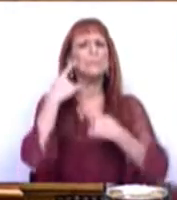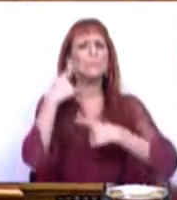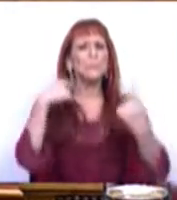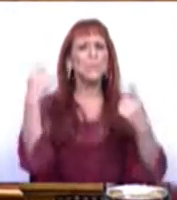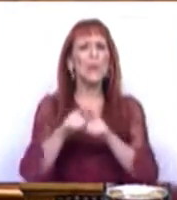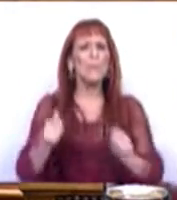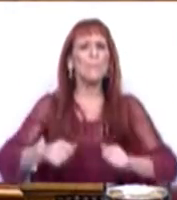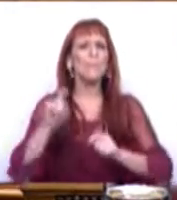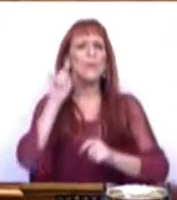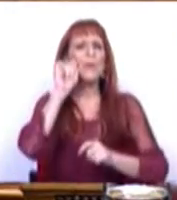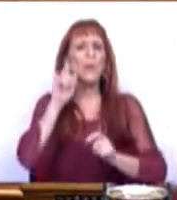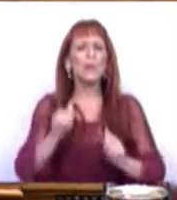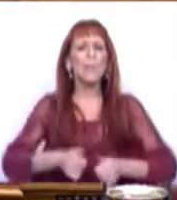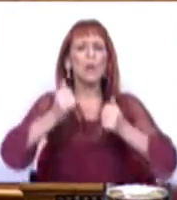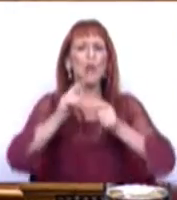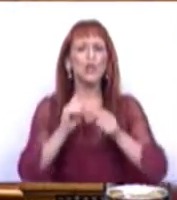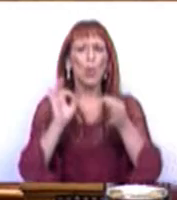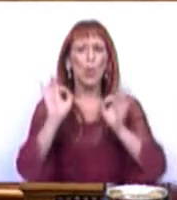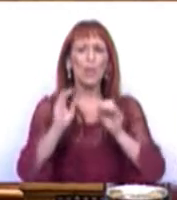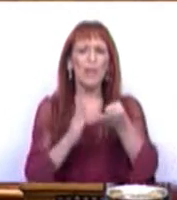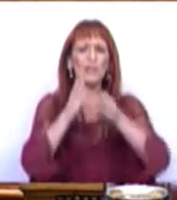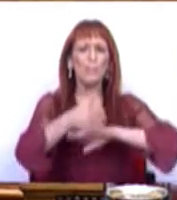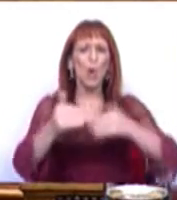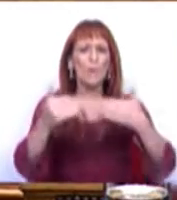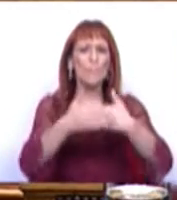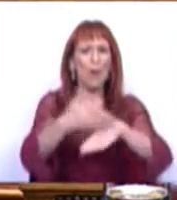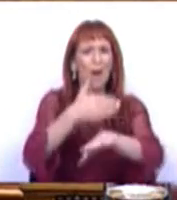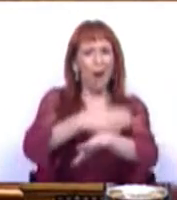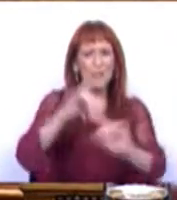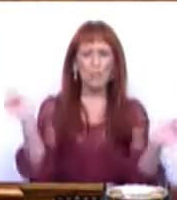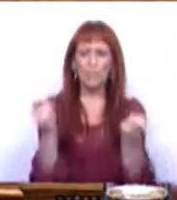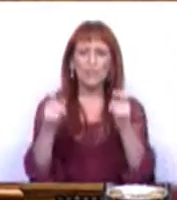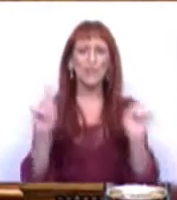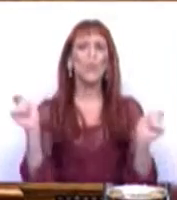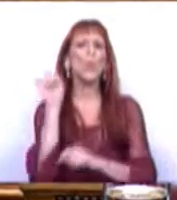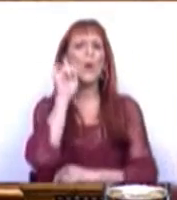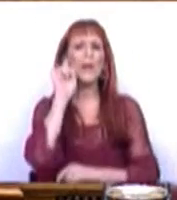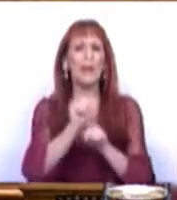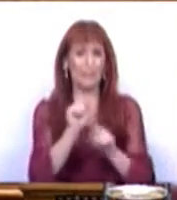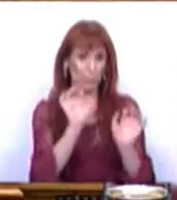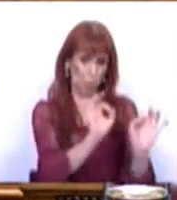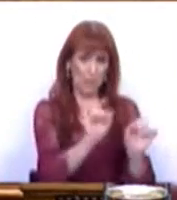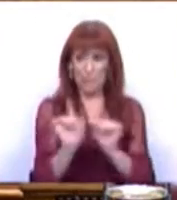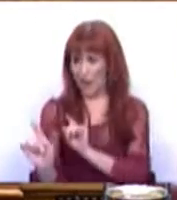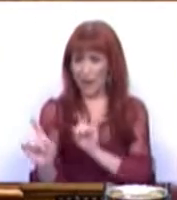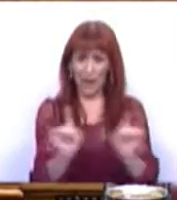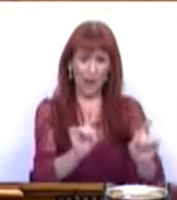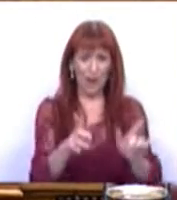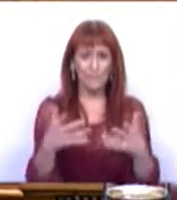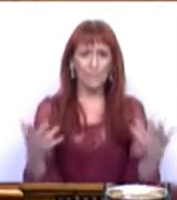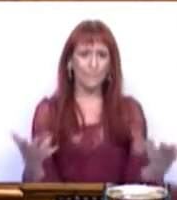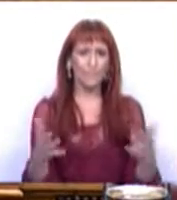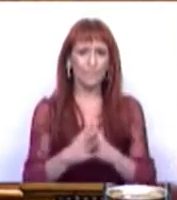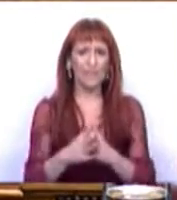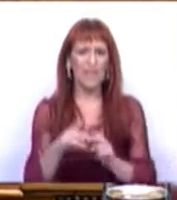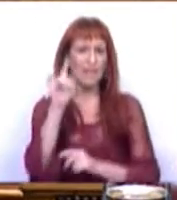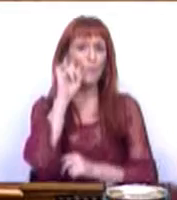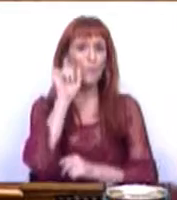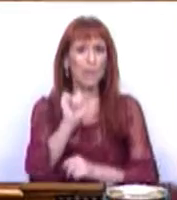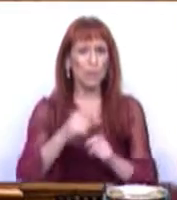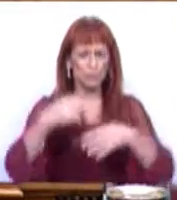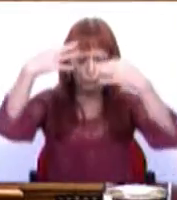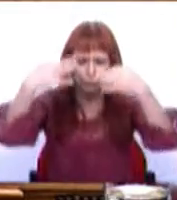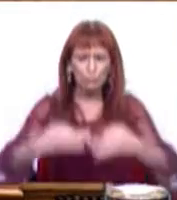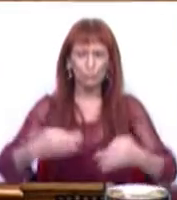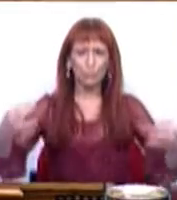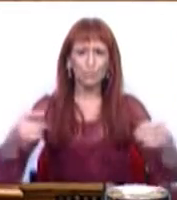por melhores cuidados continuados e paliativos, promovendo a qualidade desses cuidados e defendendo a